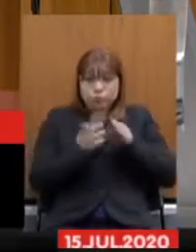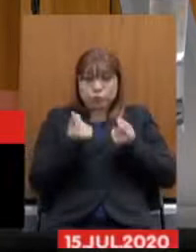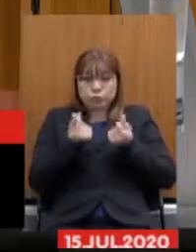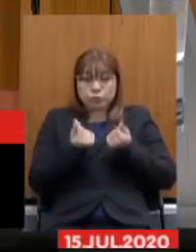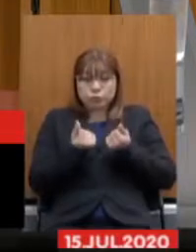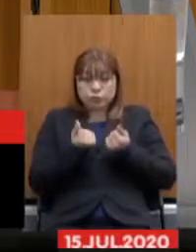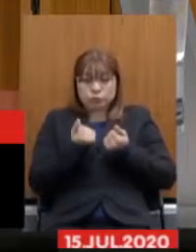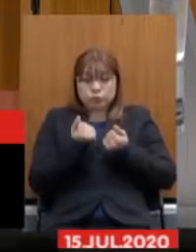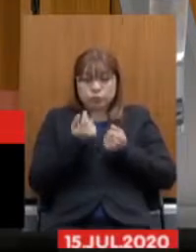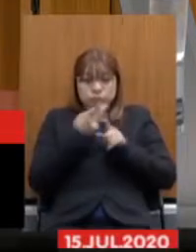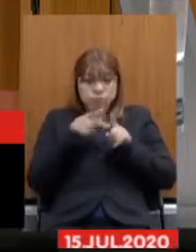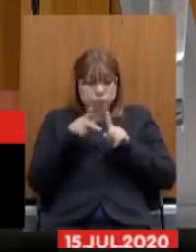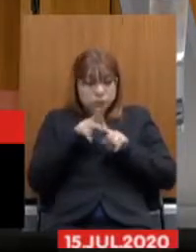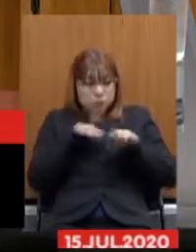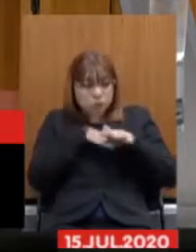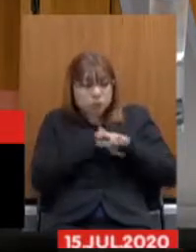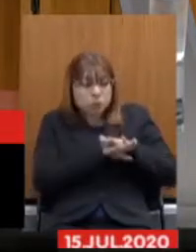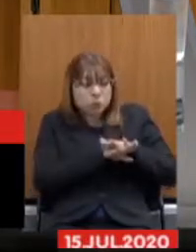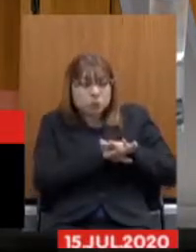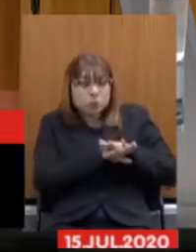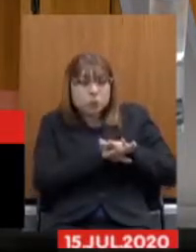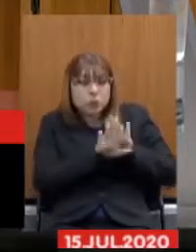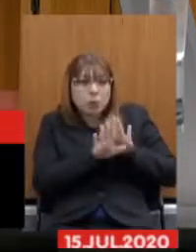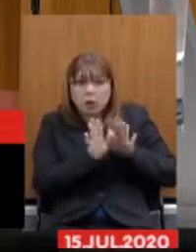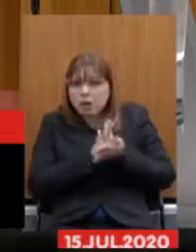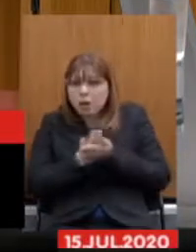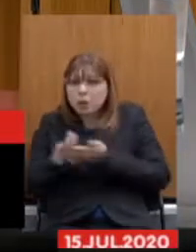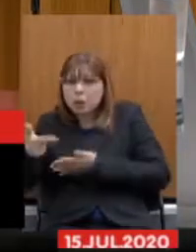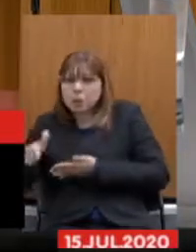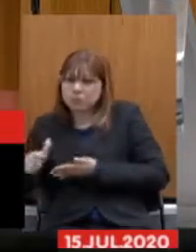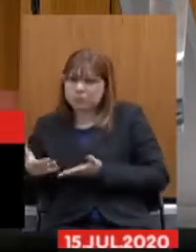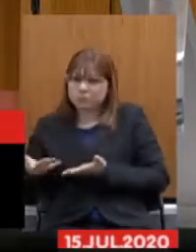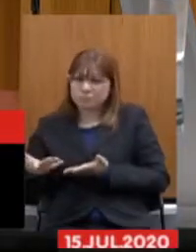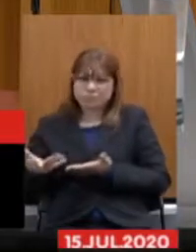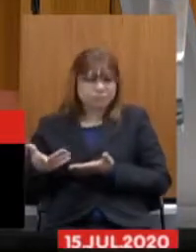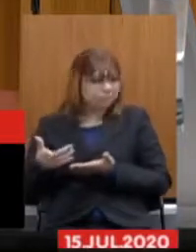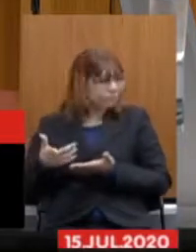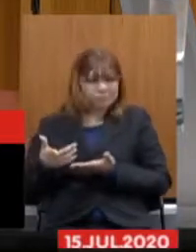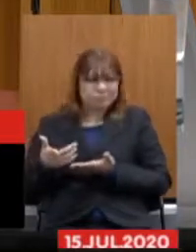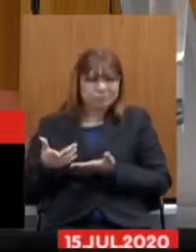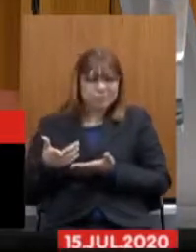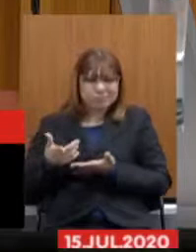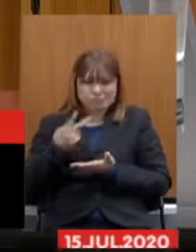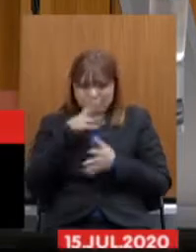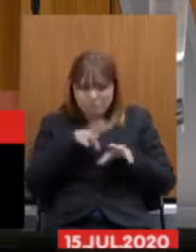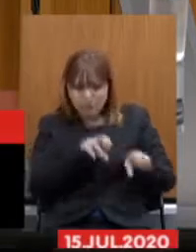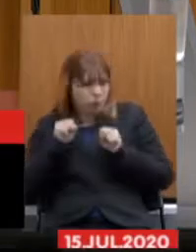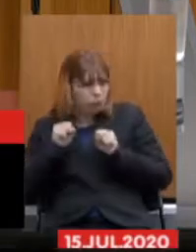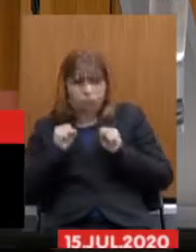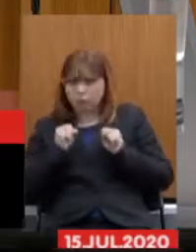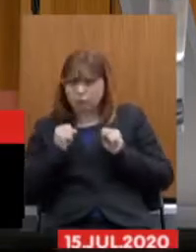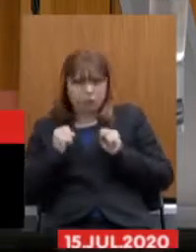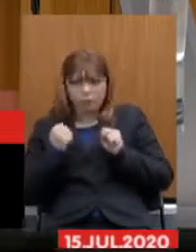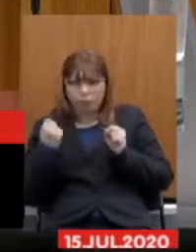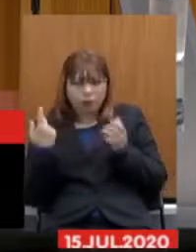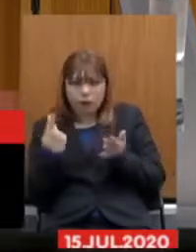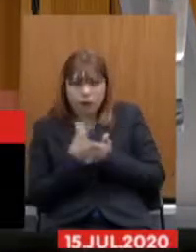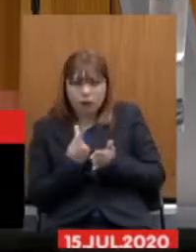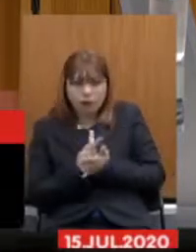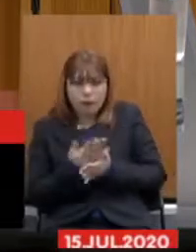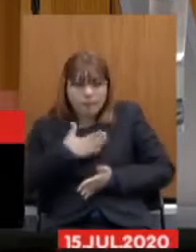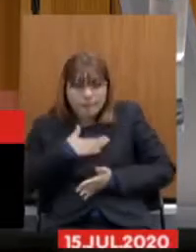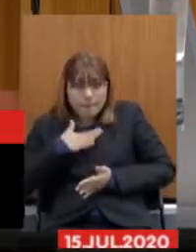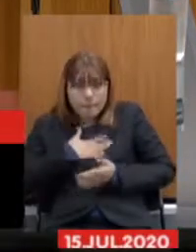ao estado isso é improbidade isso é apropriação e débita é o meu